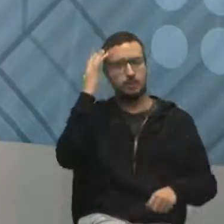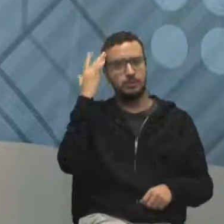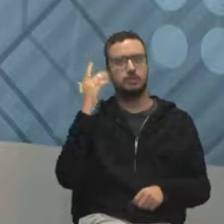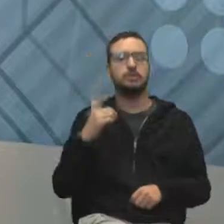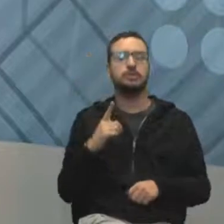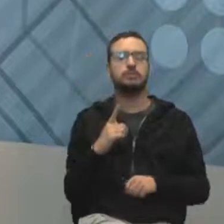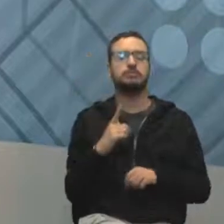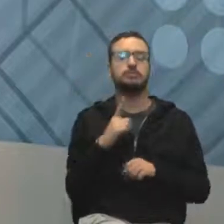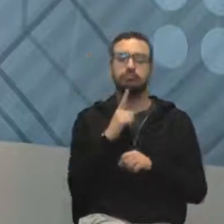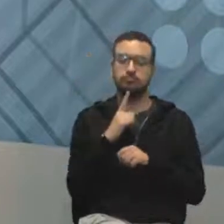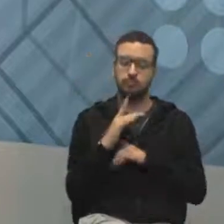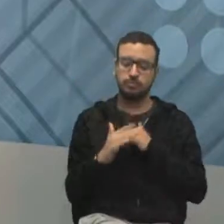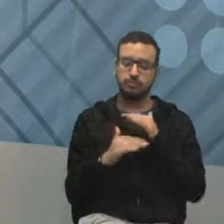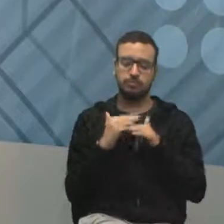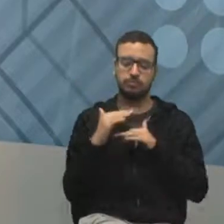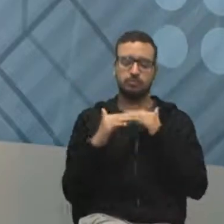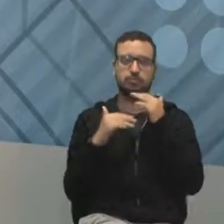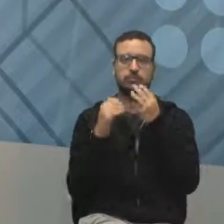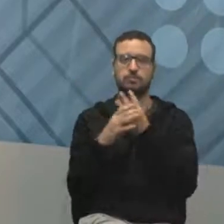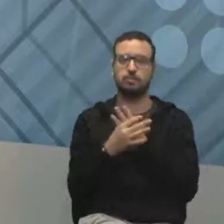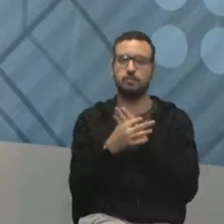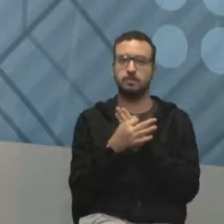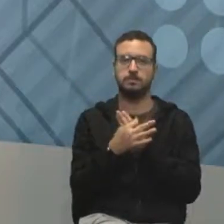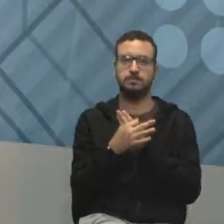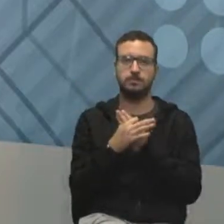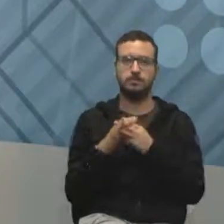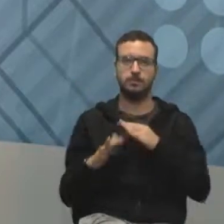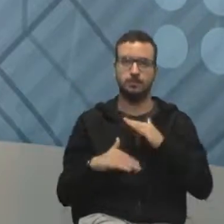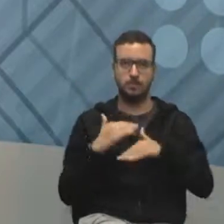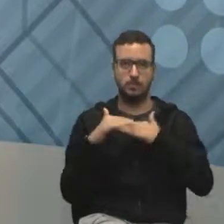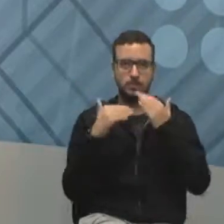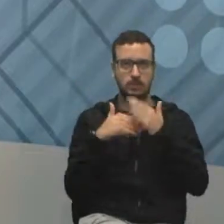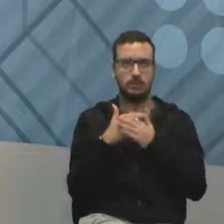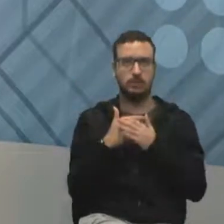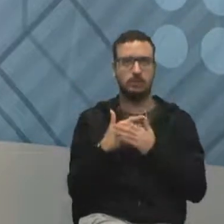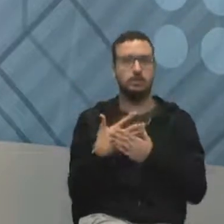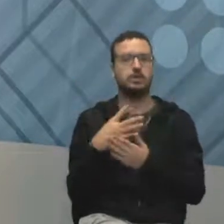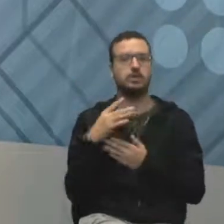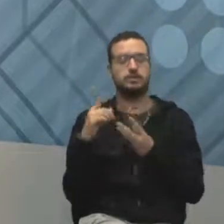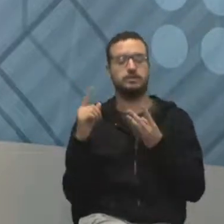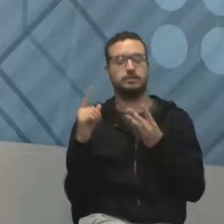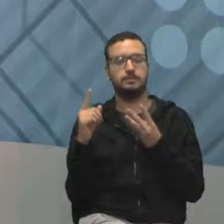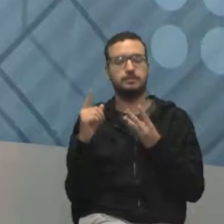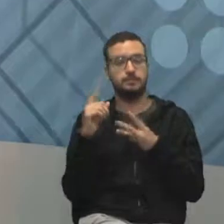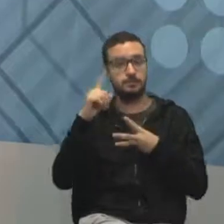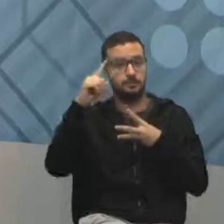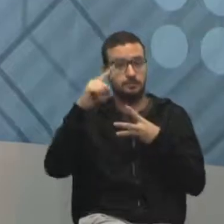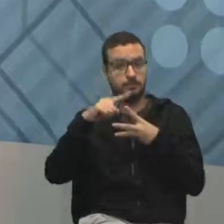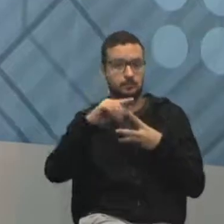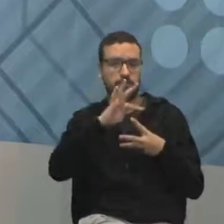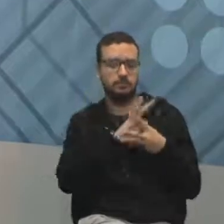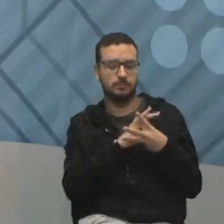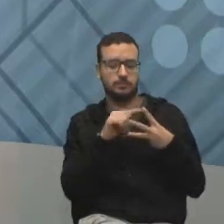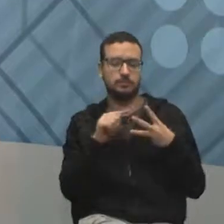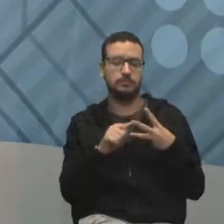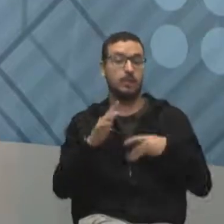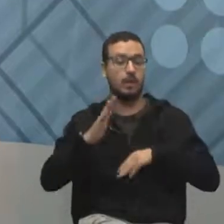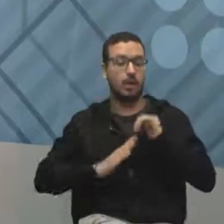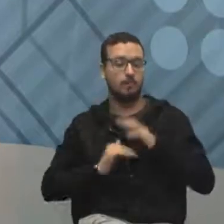a gente desenvolve a competência. A técnica, a habilidade e a atitude.